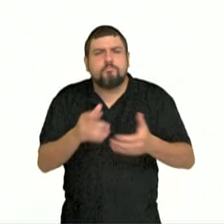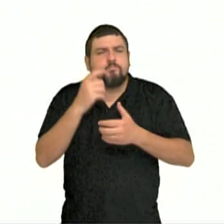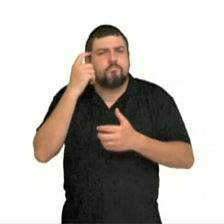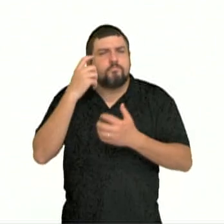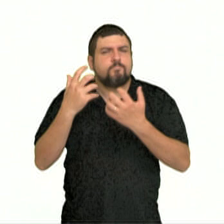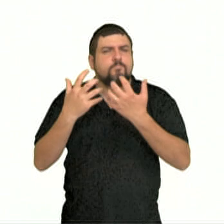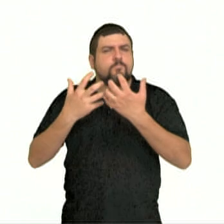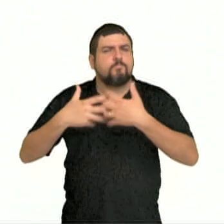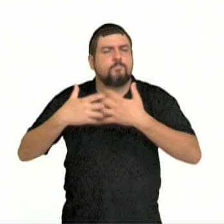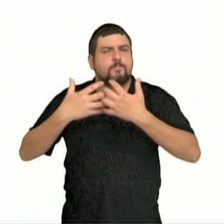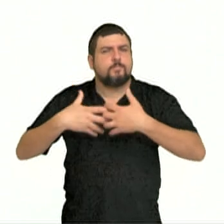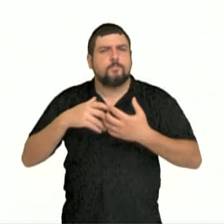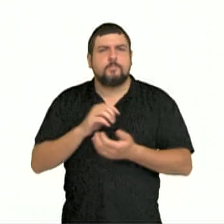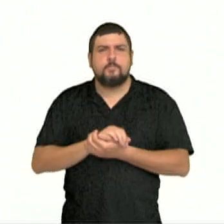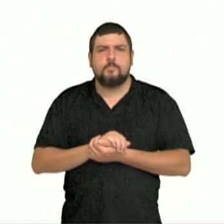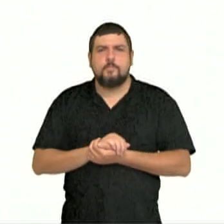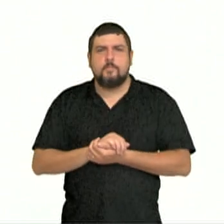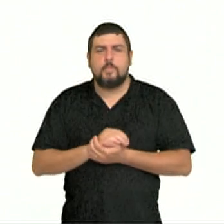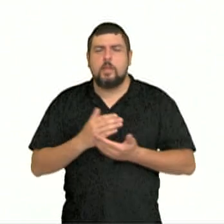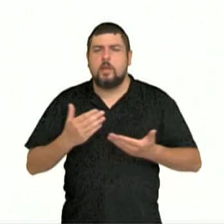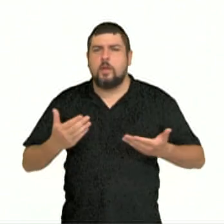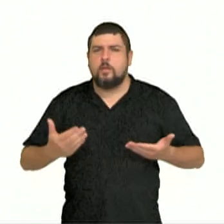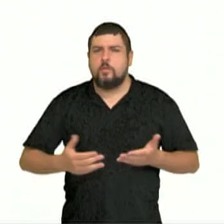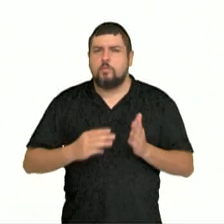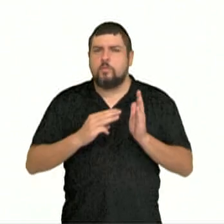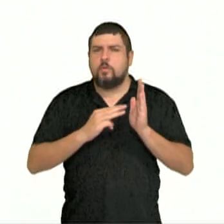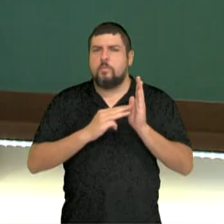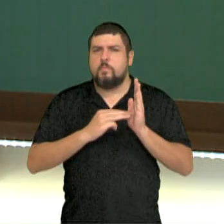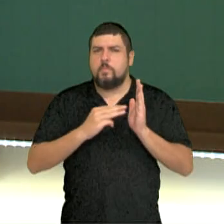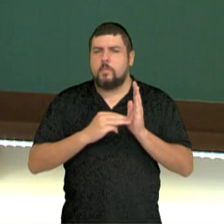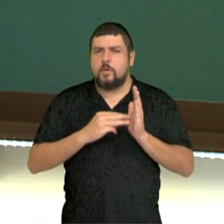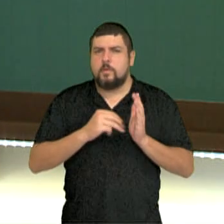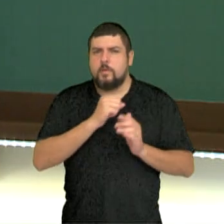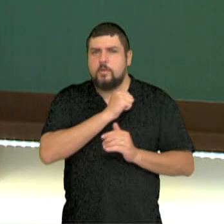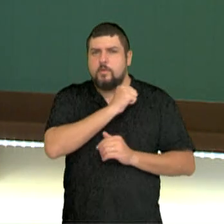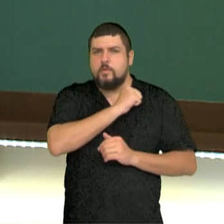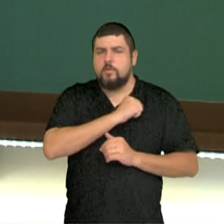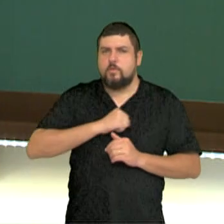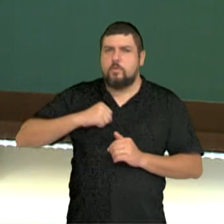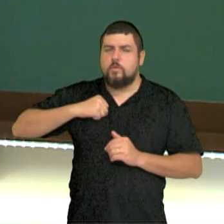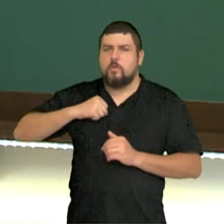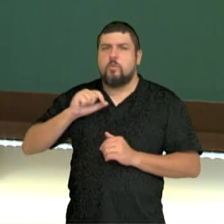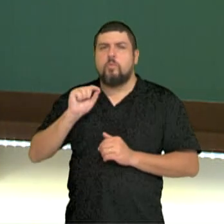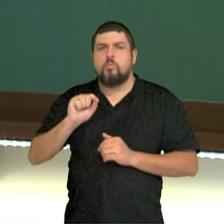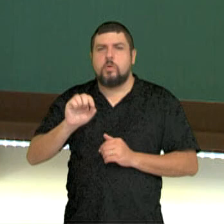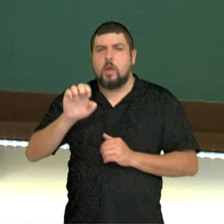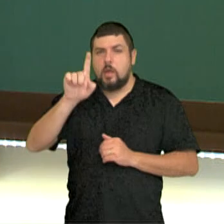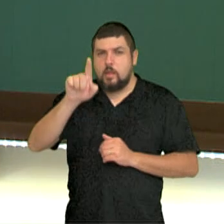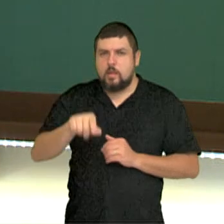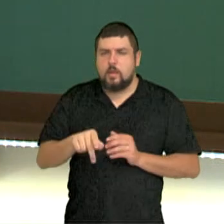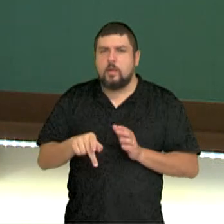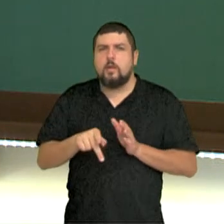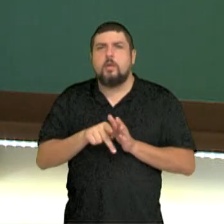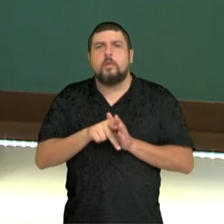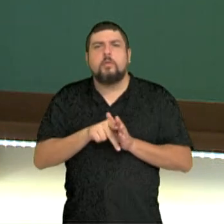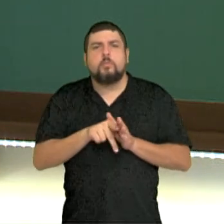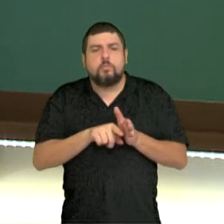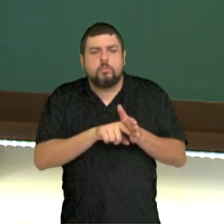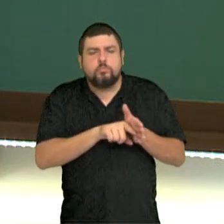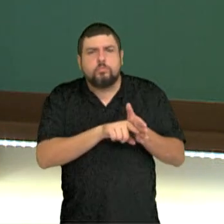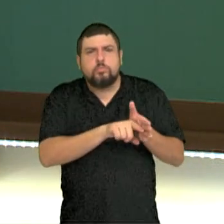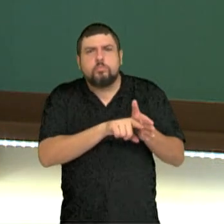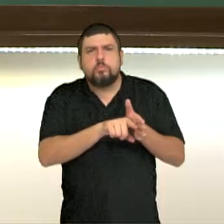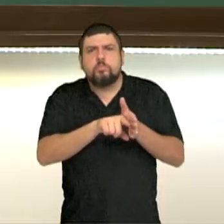hoje nós chamamos de método socrático, consistia nessa investigação, através de um diálogo com um outro